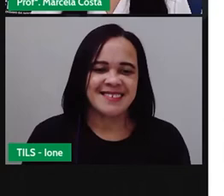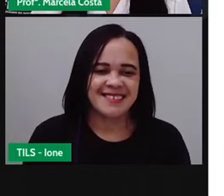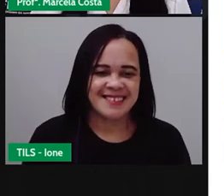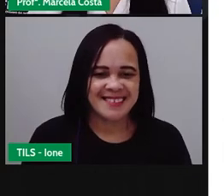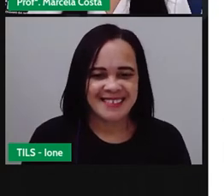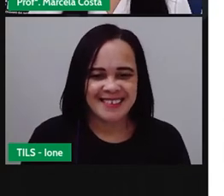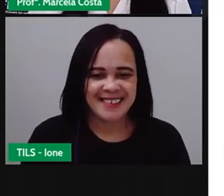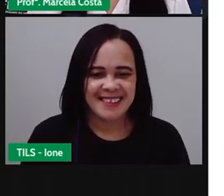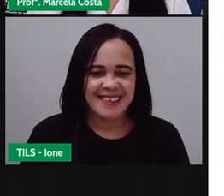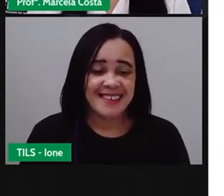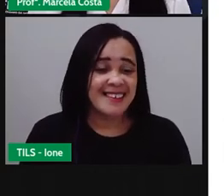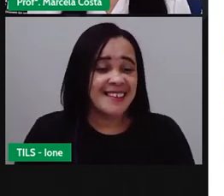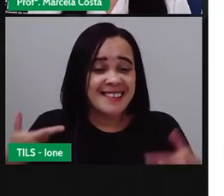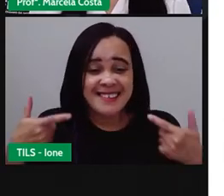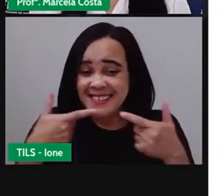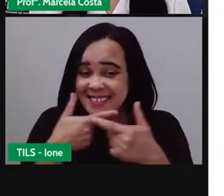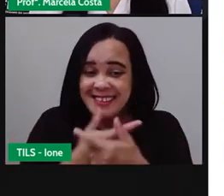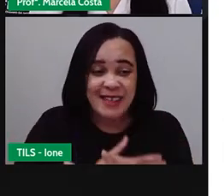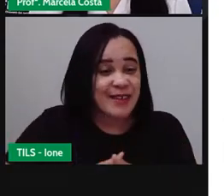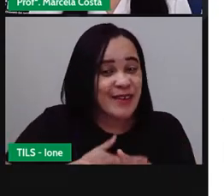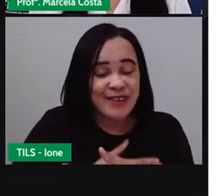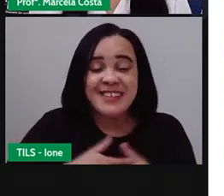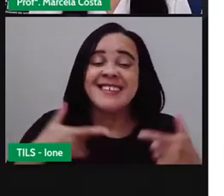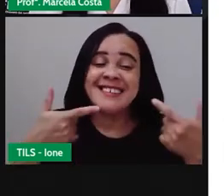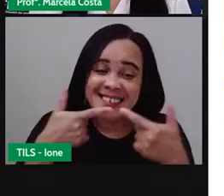e ela era risonha.